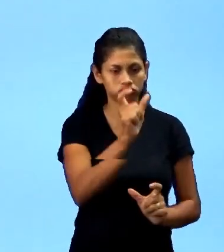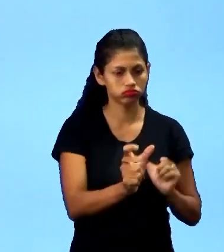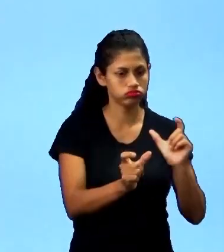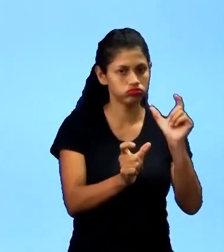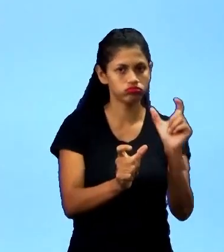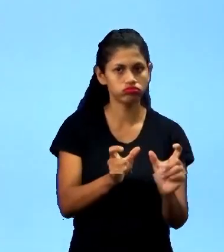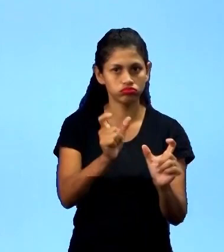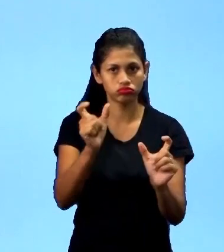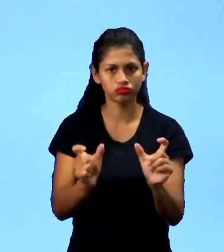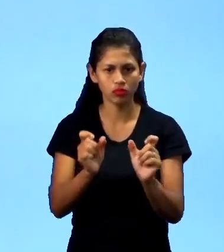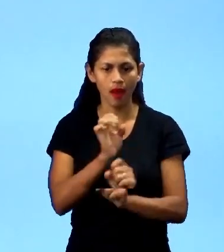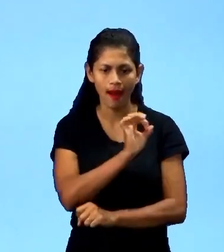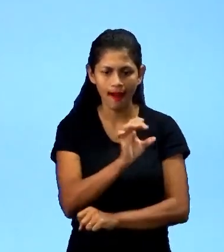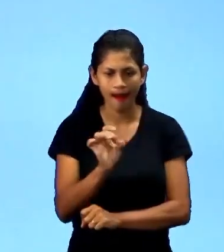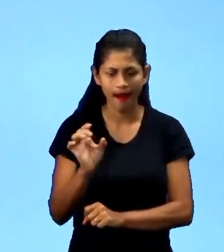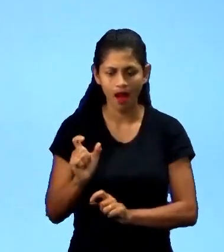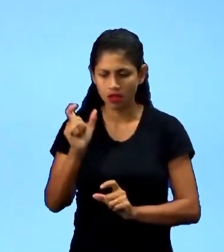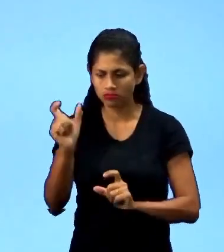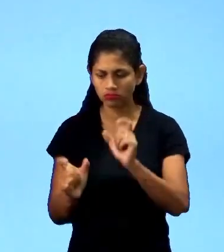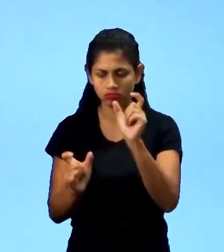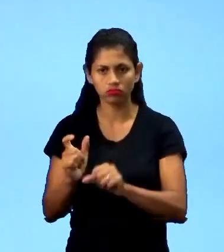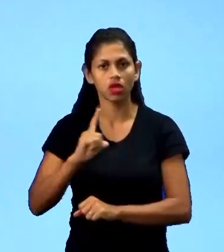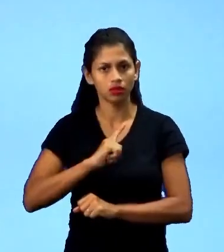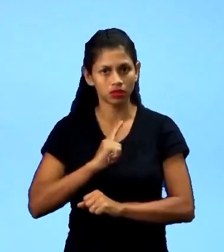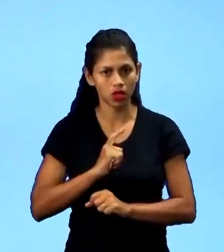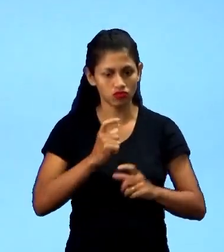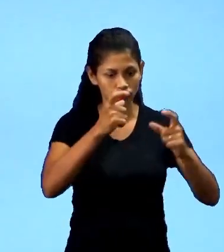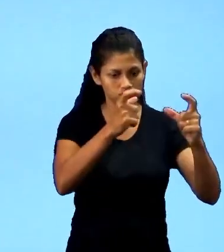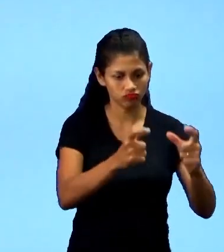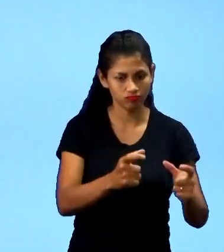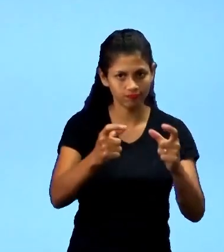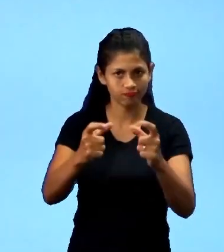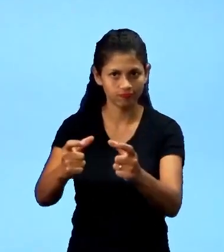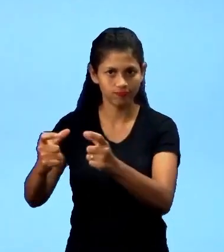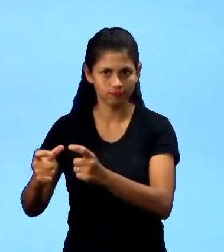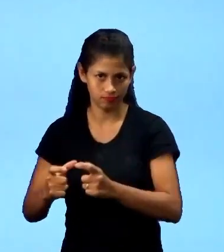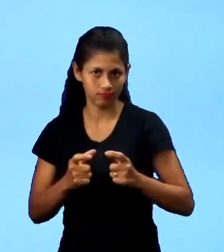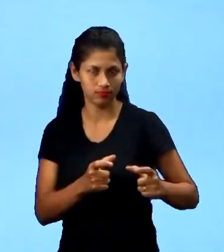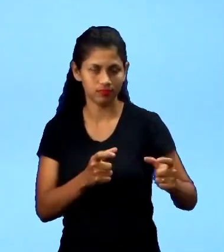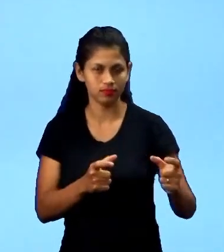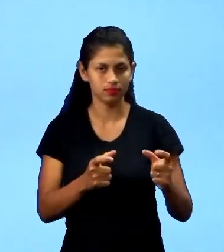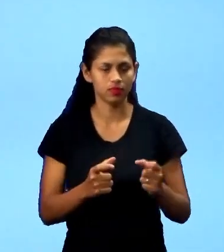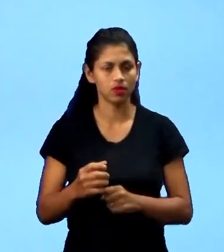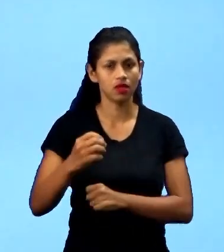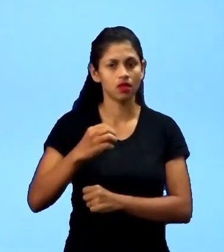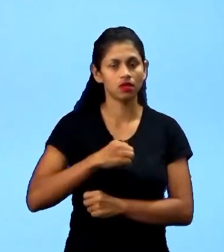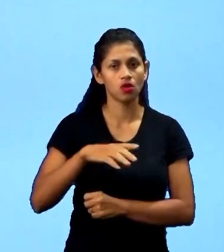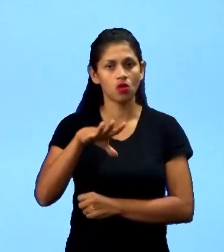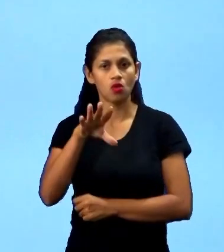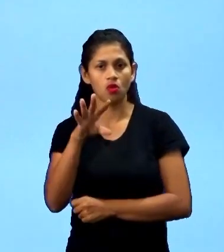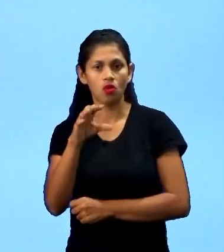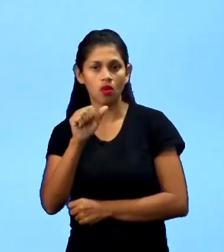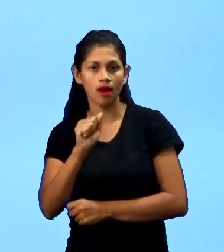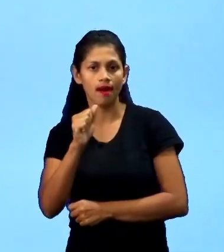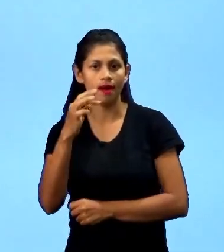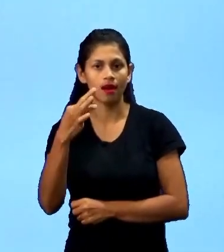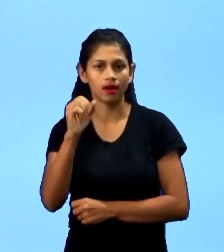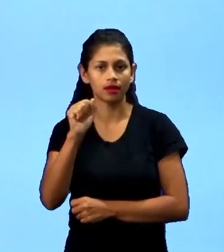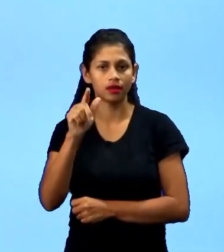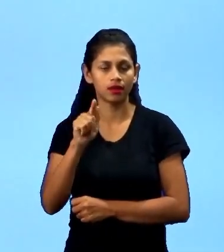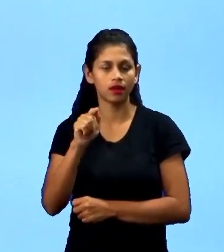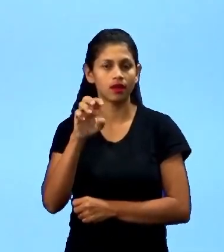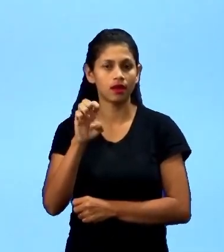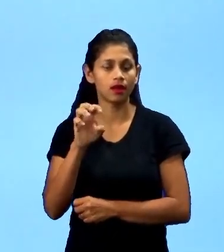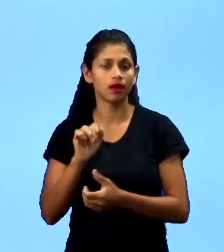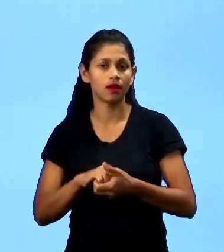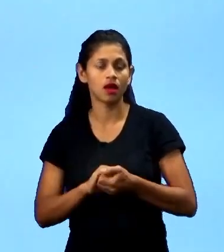cada um tem uma função, porque a gente vai determinando, por exemplo, no futebol, só para deixar claro, tem um atacante, tem um goleiro, tem um zagueiro. A